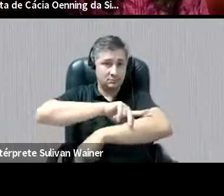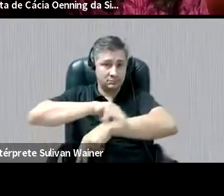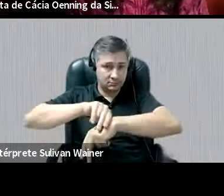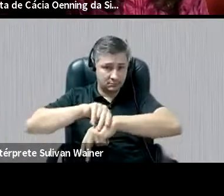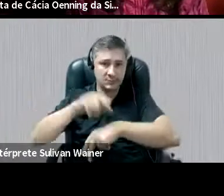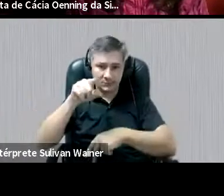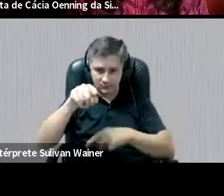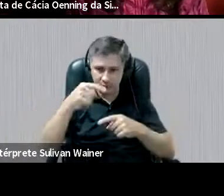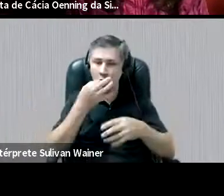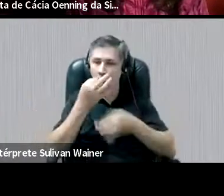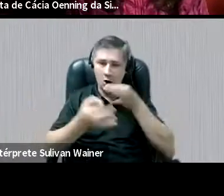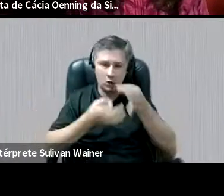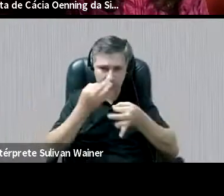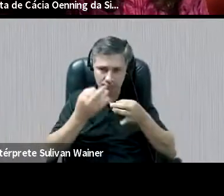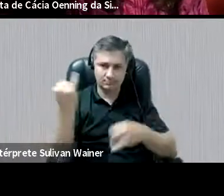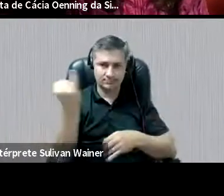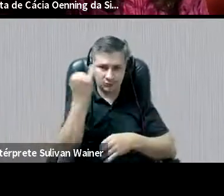coloca,